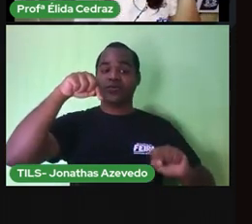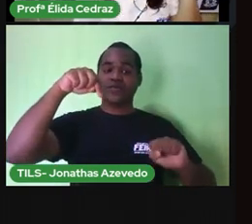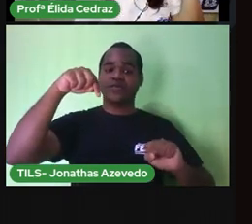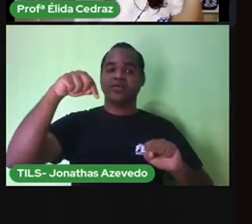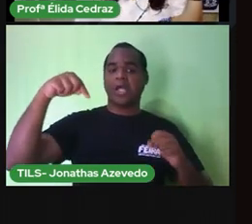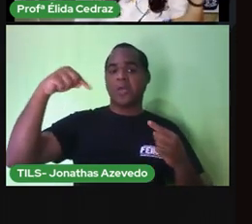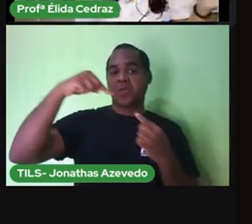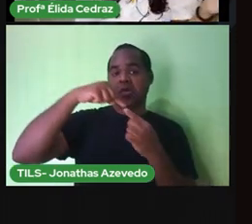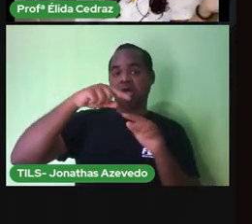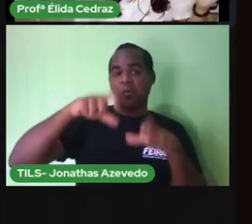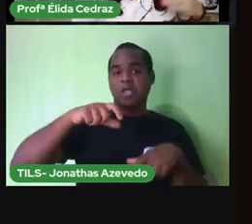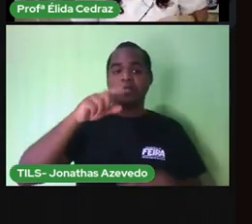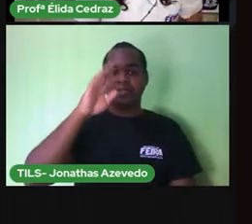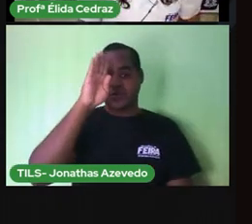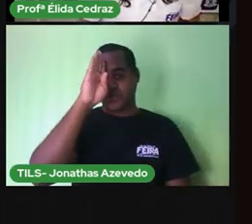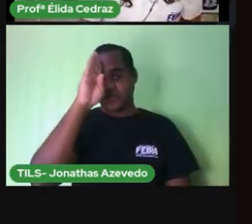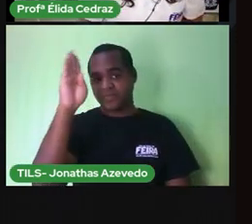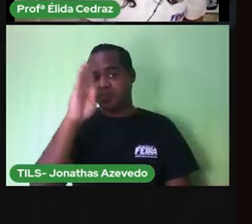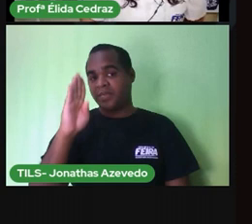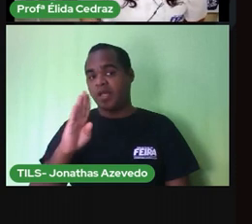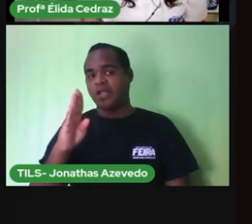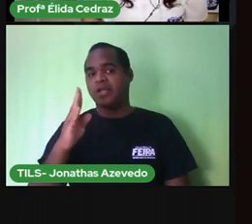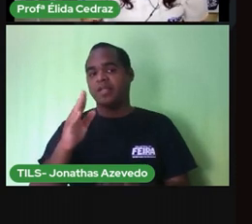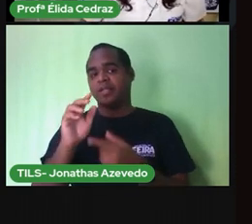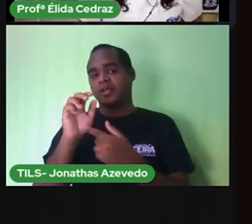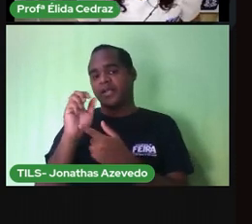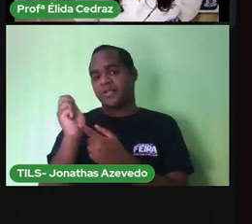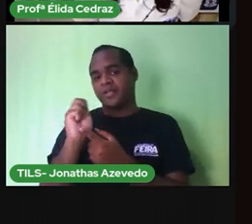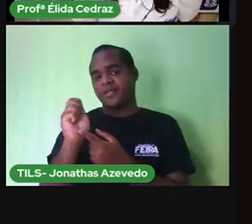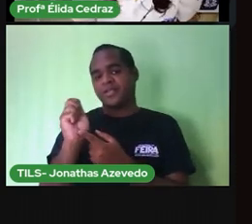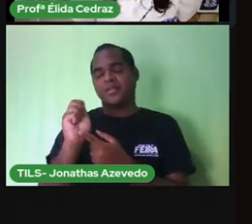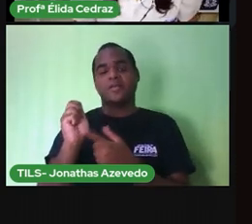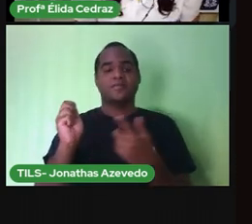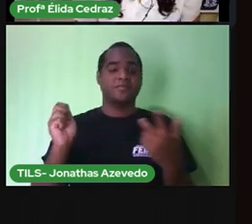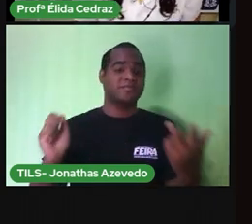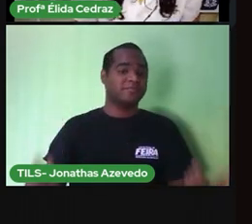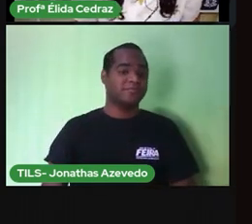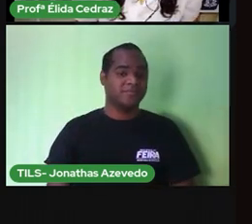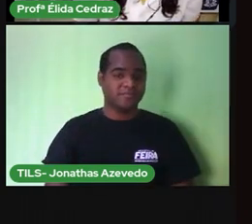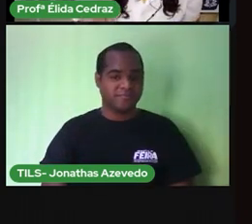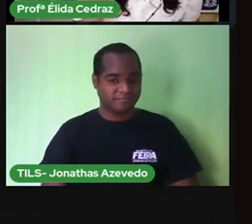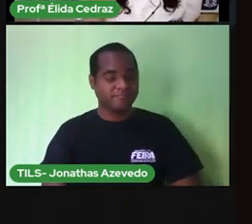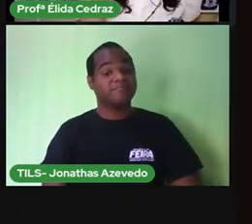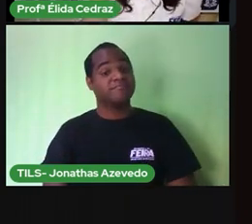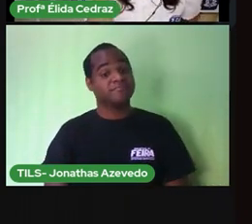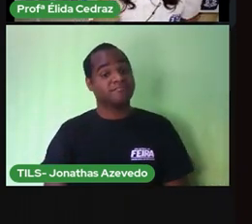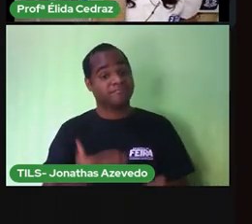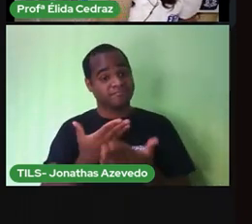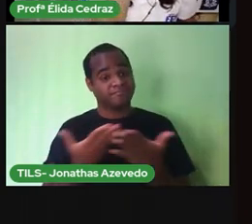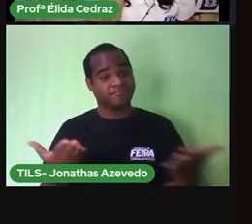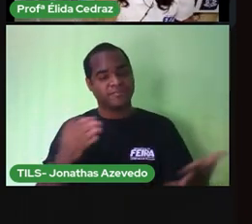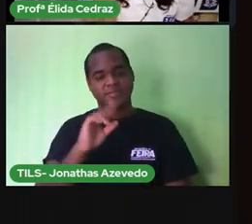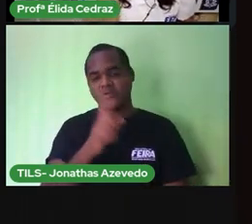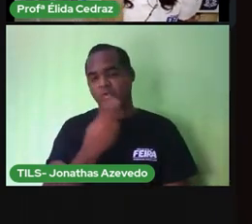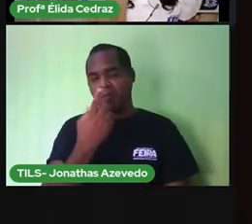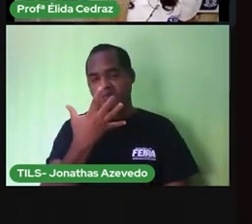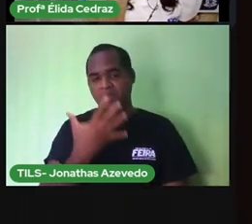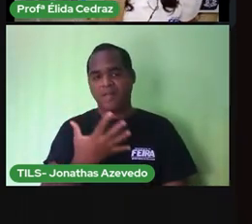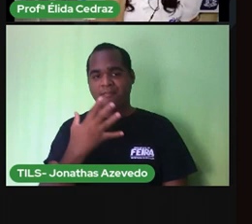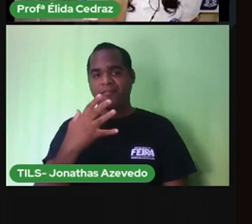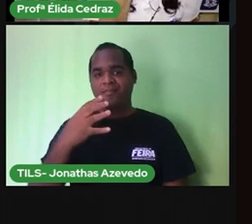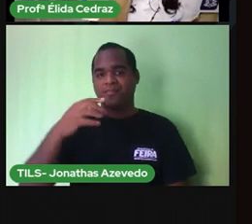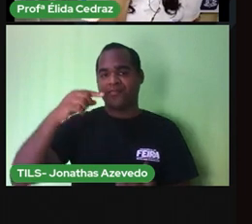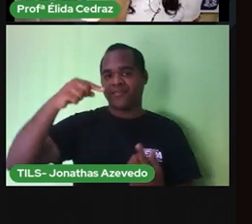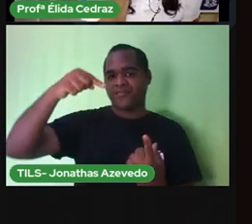onde fica o Brasil, a Argentina. E é isso aí, esse movimentozinho